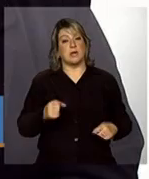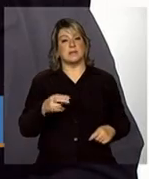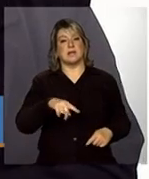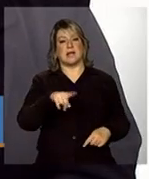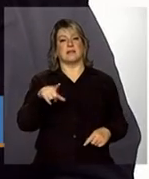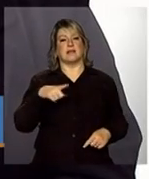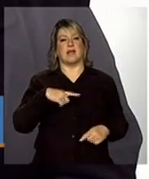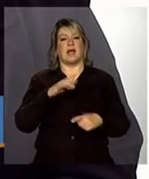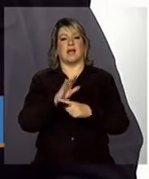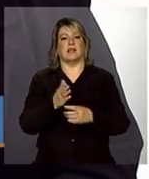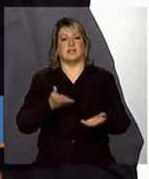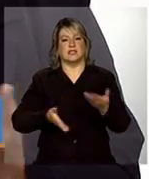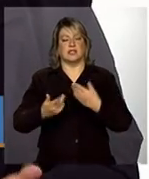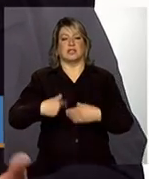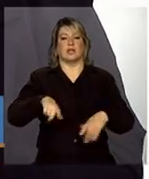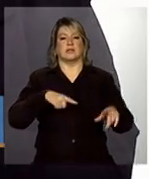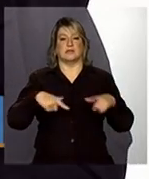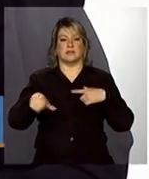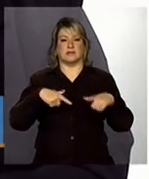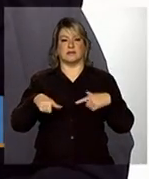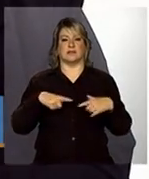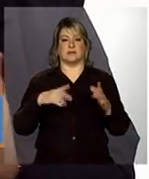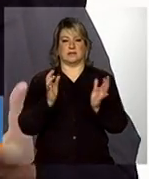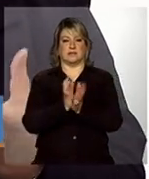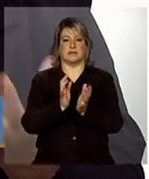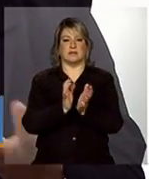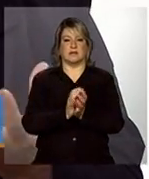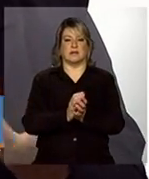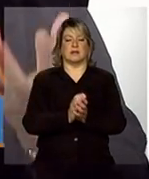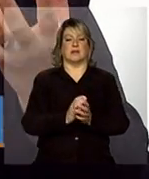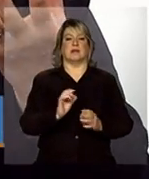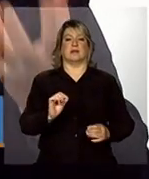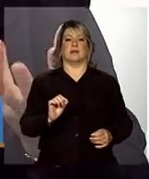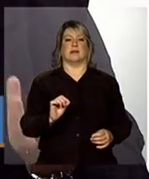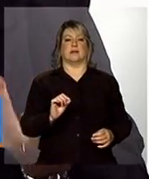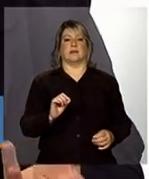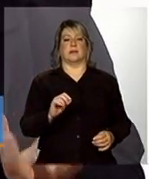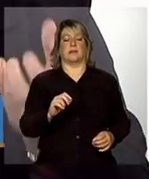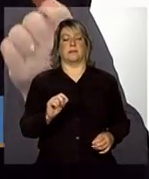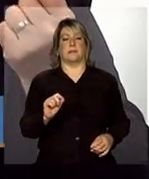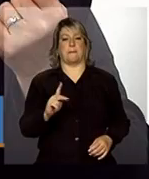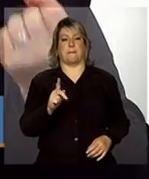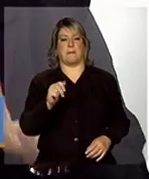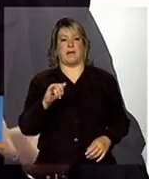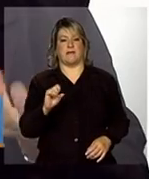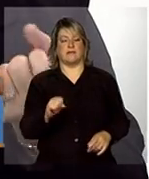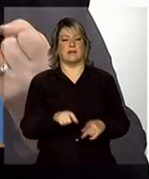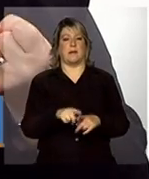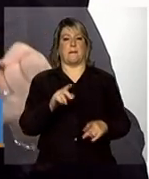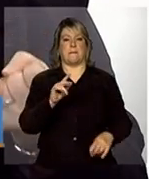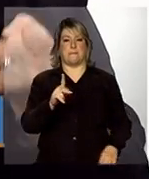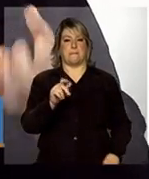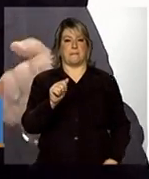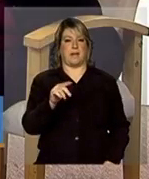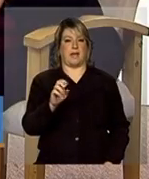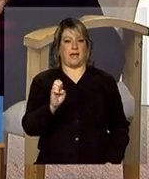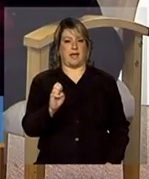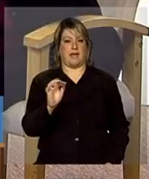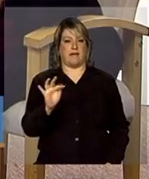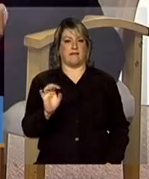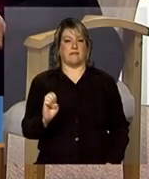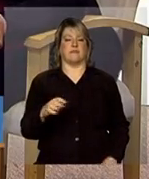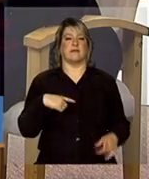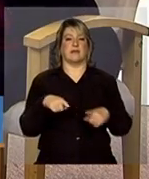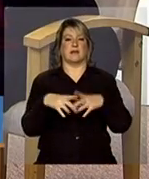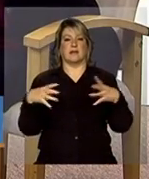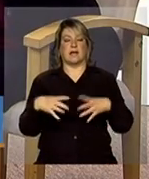atendida pelos nossos serviços, né? Pelo PAIF e pelo PAEF, que são os programas, os serviços mais... que atuam